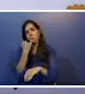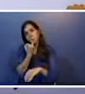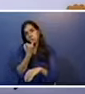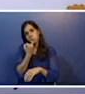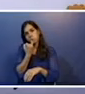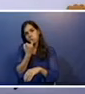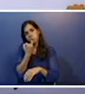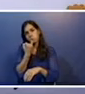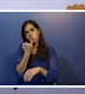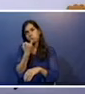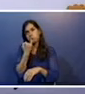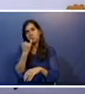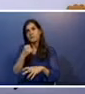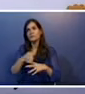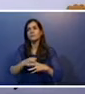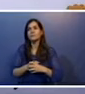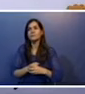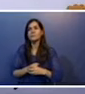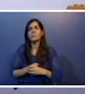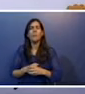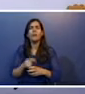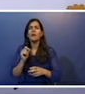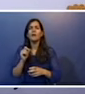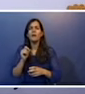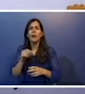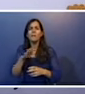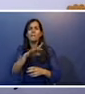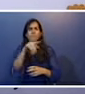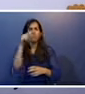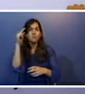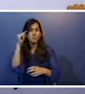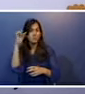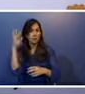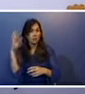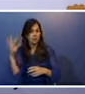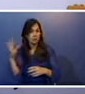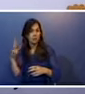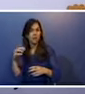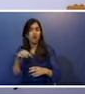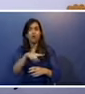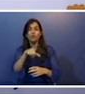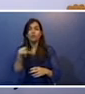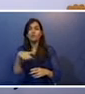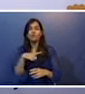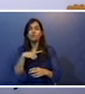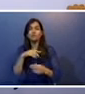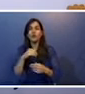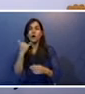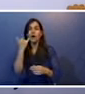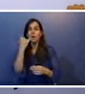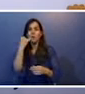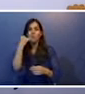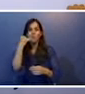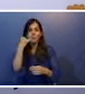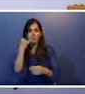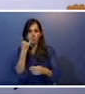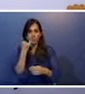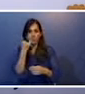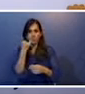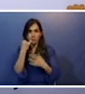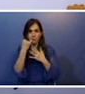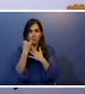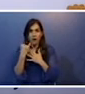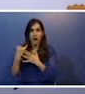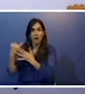Gente, isso aqui, descansa na pedra o cachimbo, vamos imaginar, tá? É como se ele tivesse tirado o cachimbo, né? Que ele estava